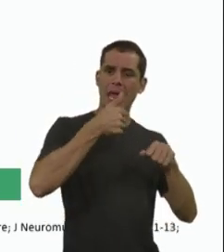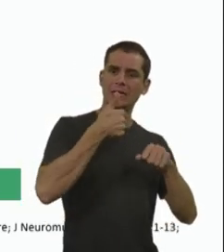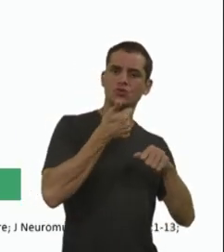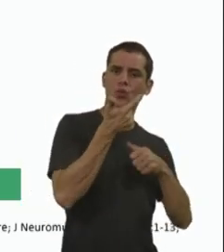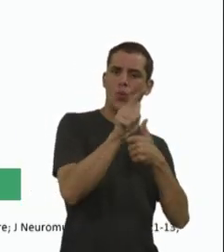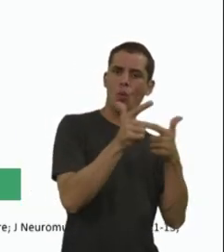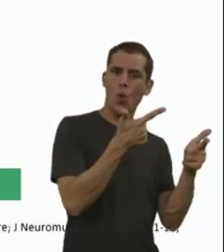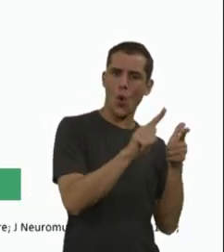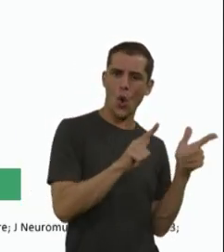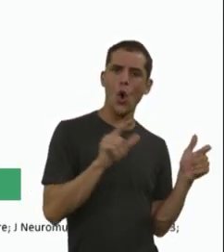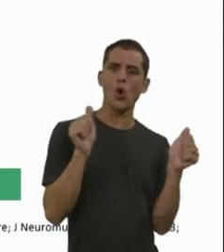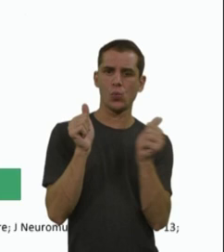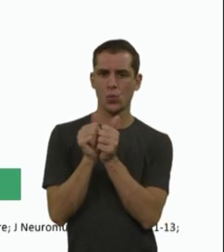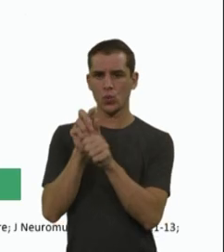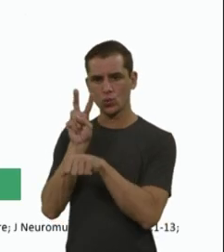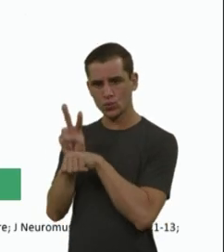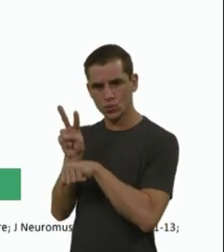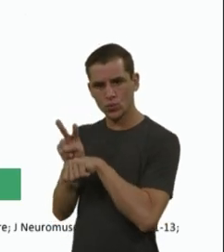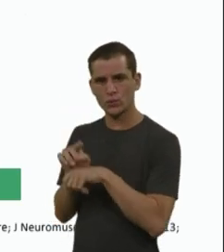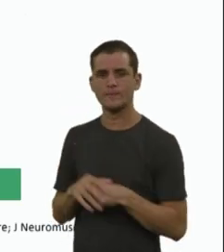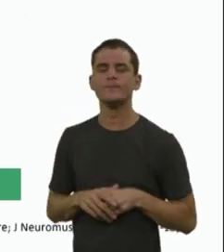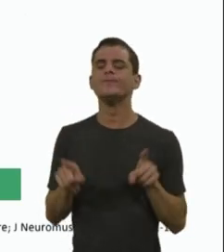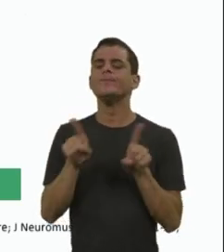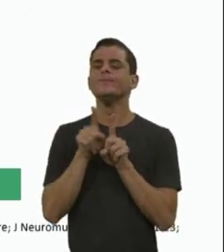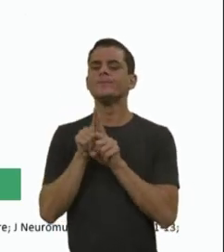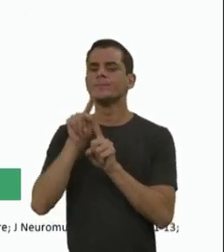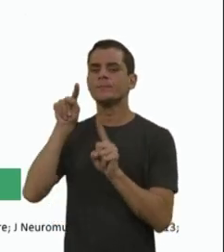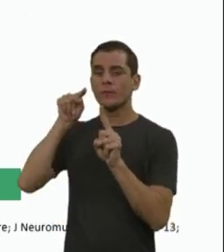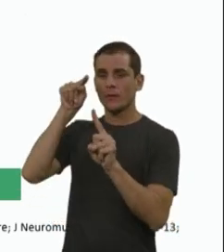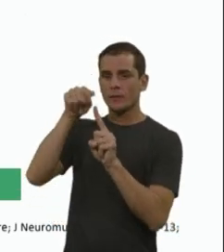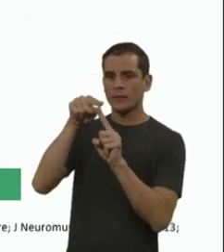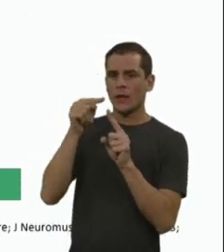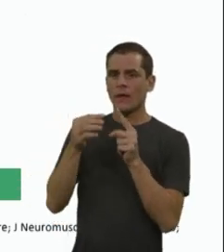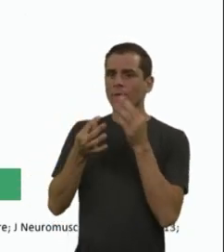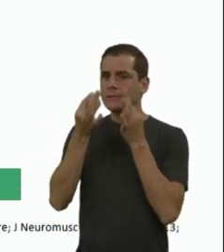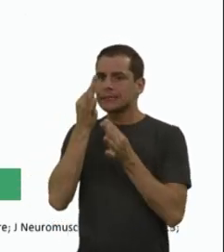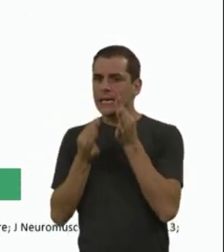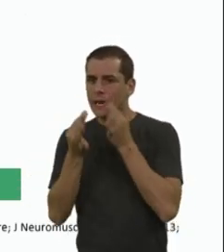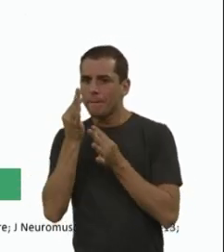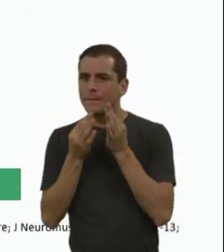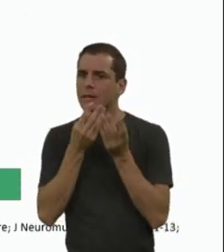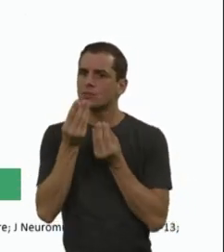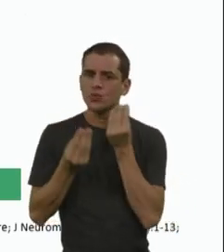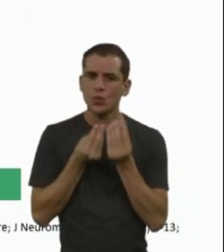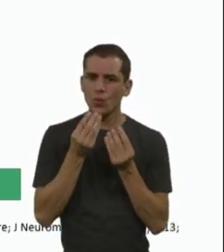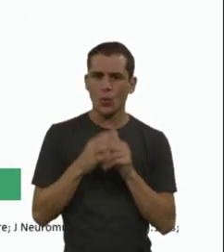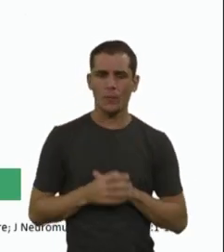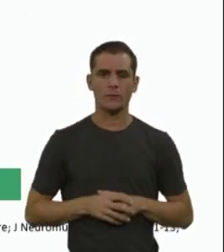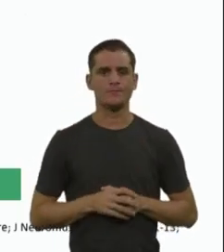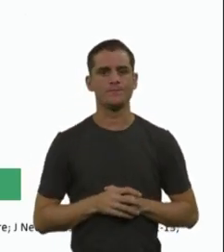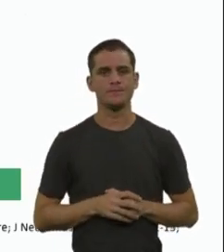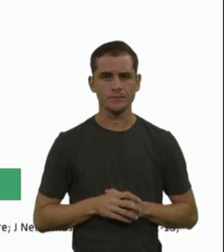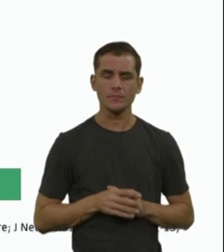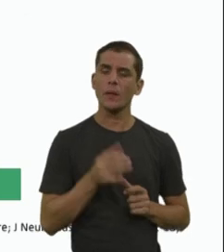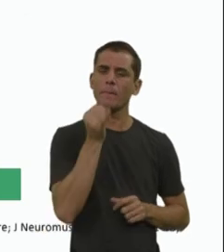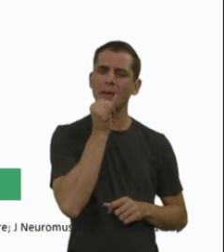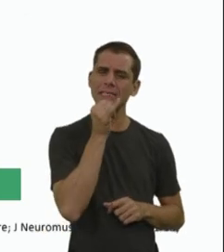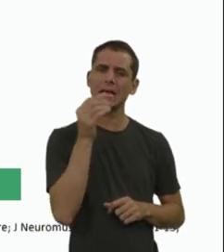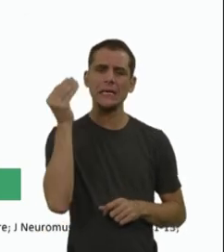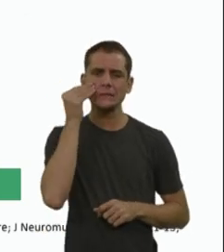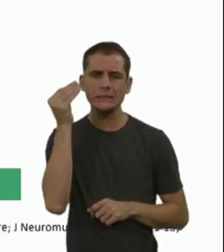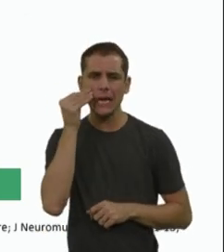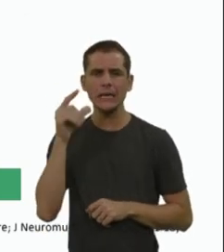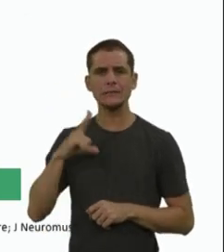quais são os alvos terapêuticos? Então, a gente tem, vamos pensar assim, eu posso tentar, já que eu tenho o gene